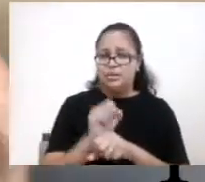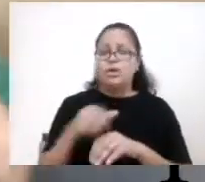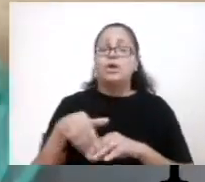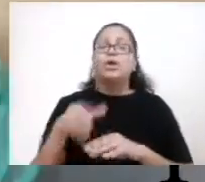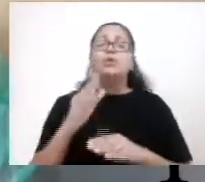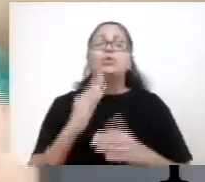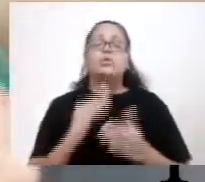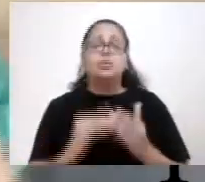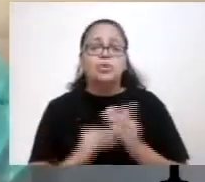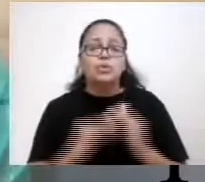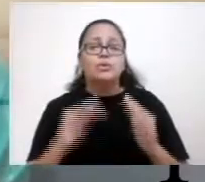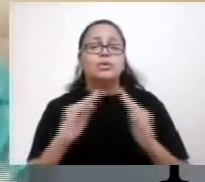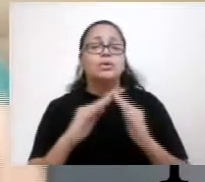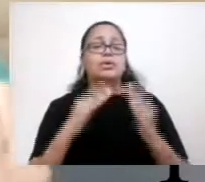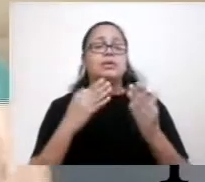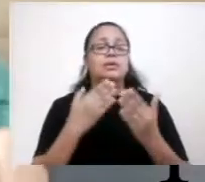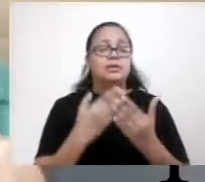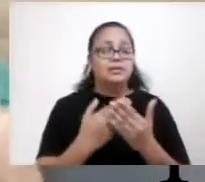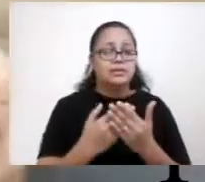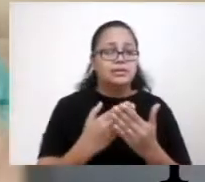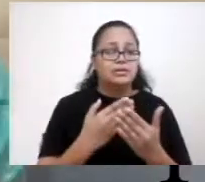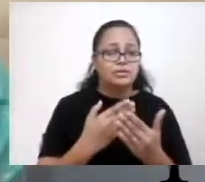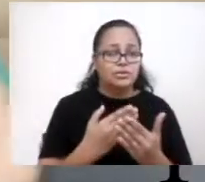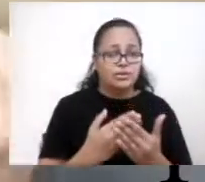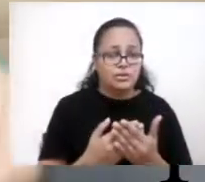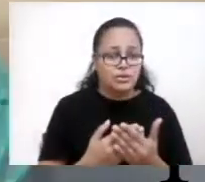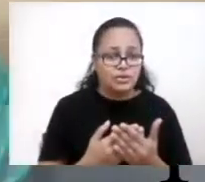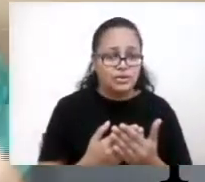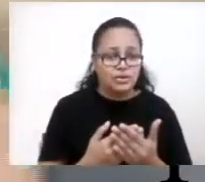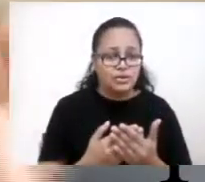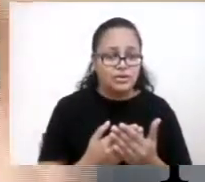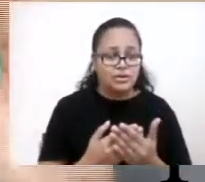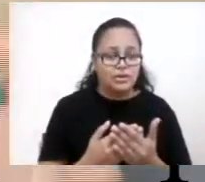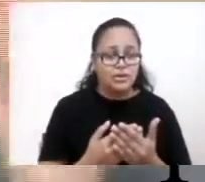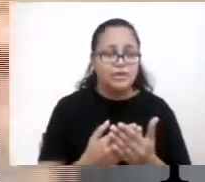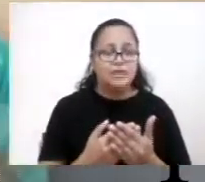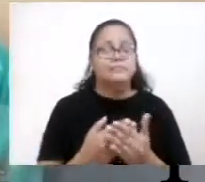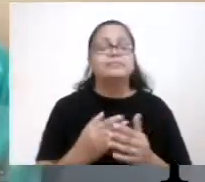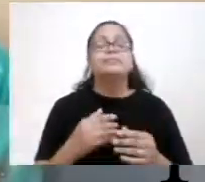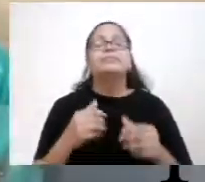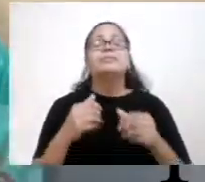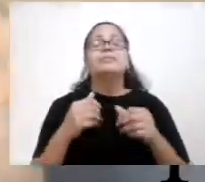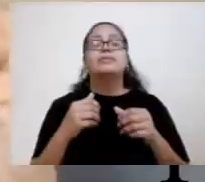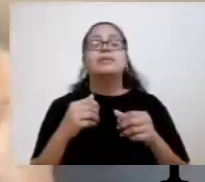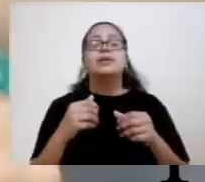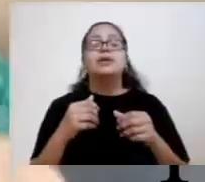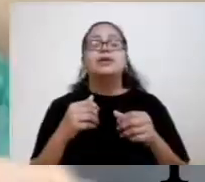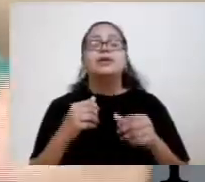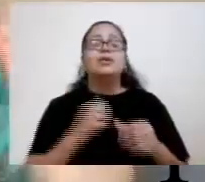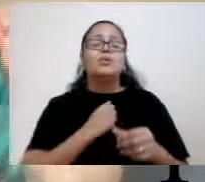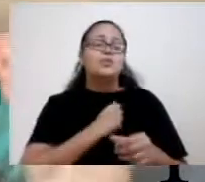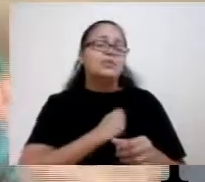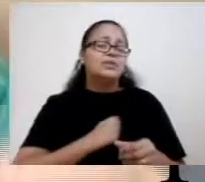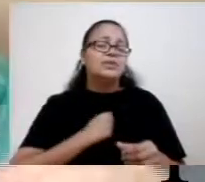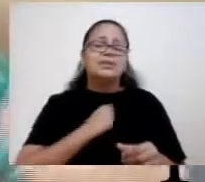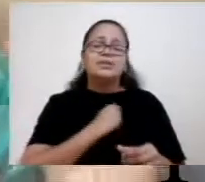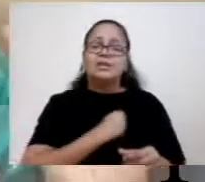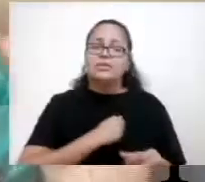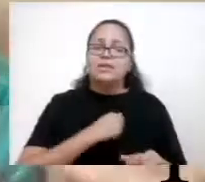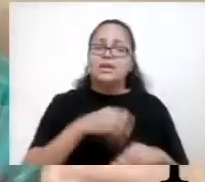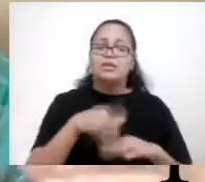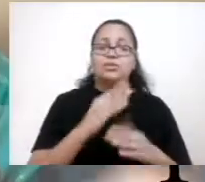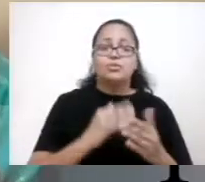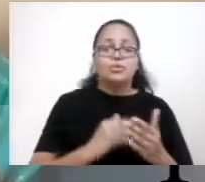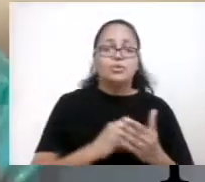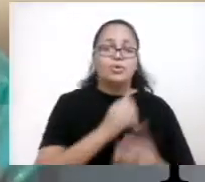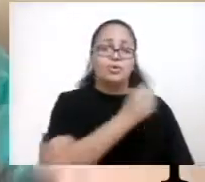com muita saudade dos... estão com muita saudade dos